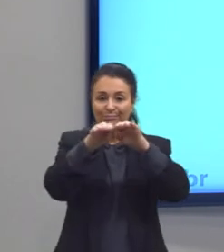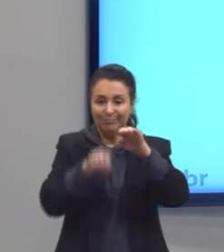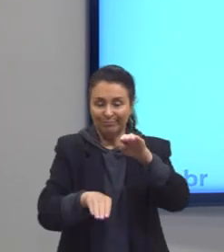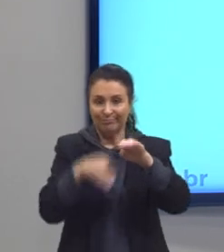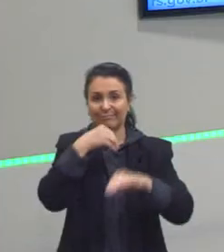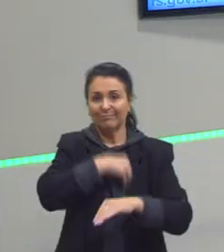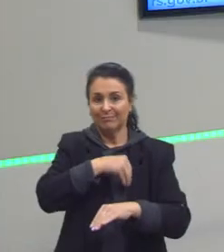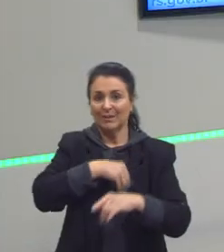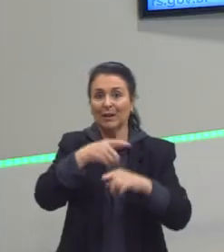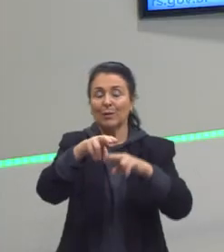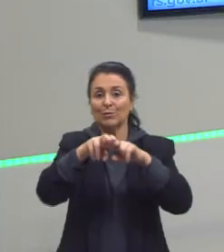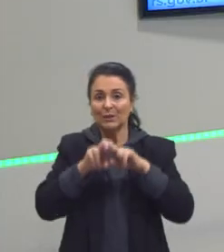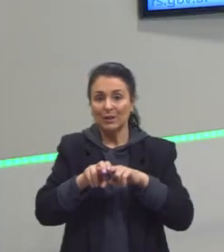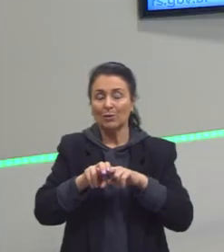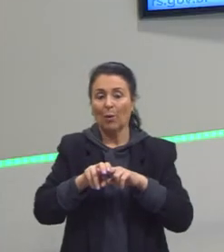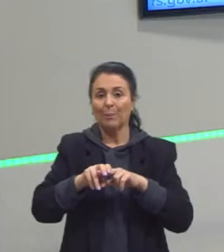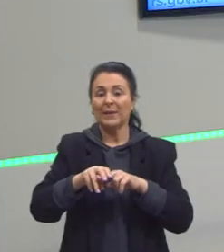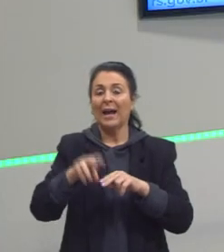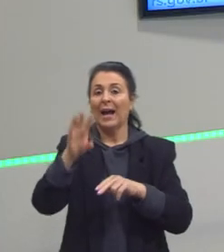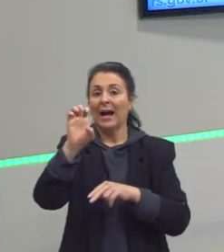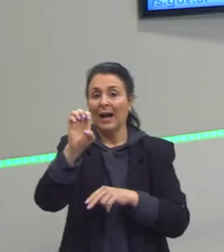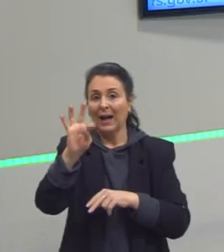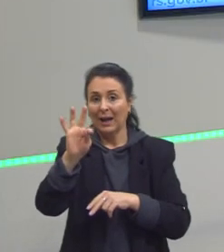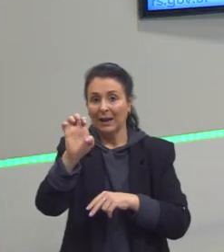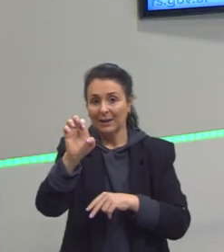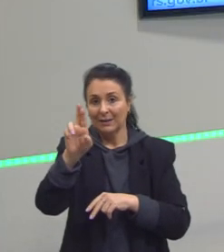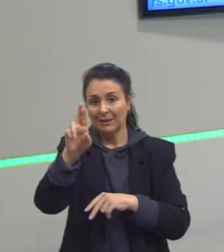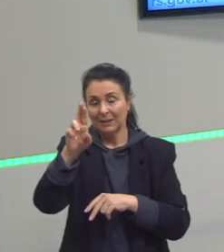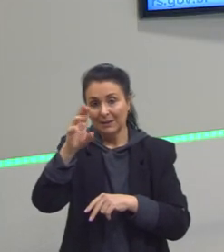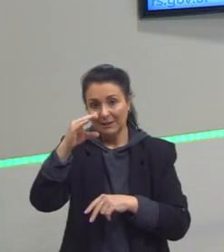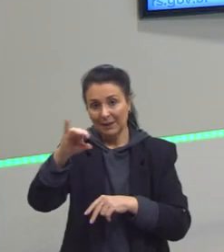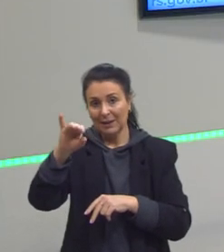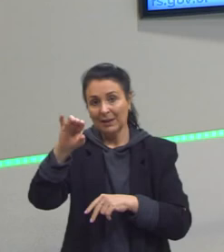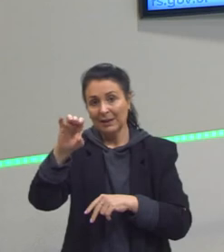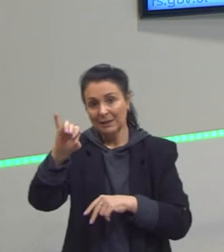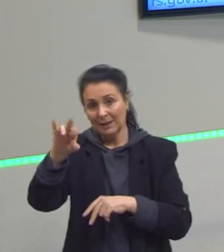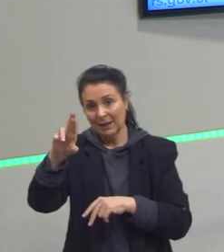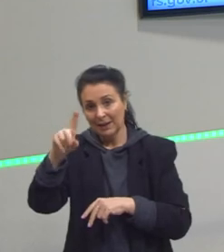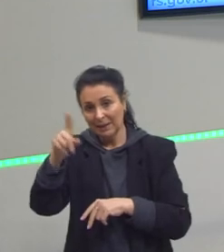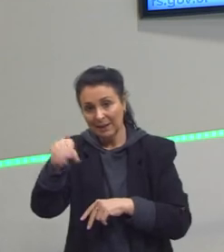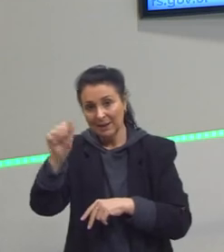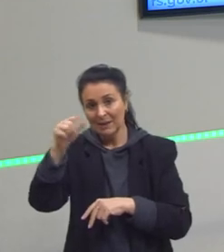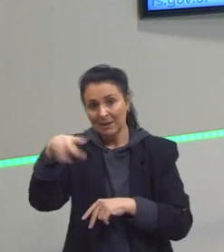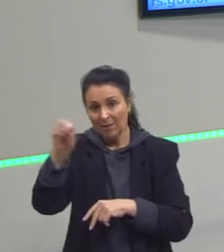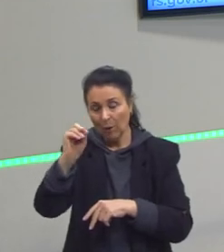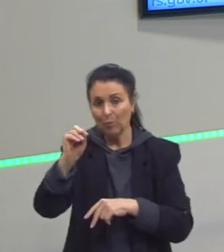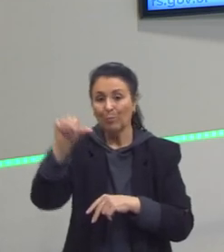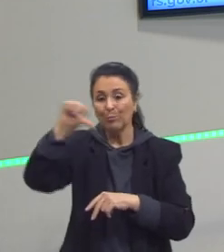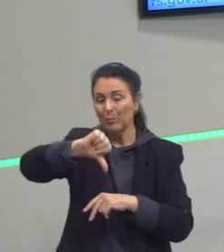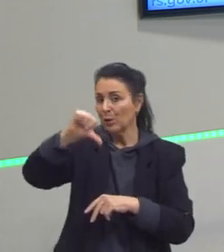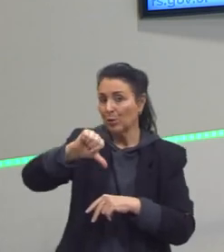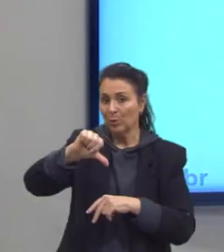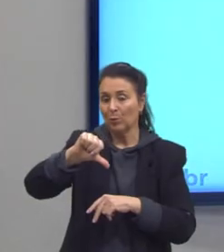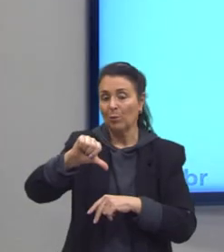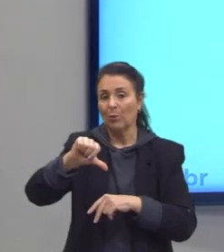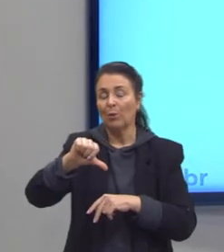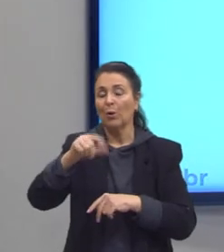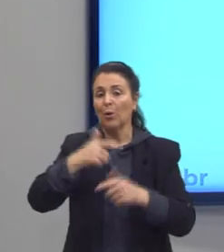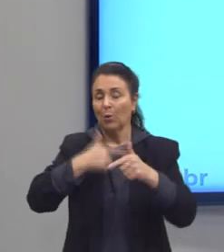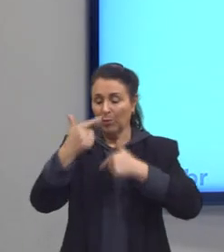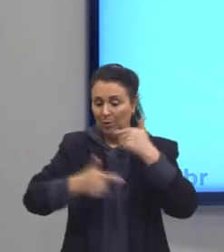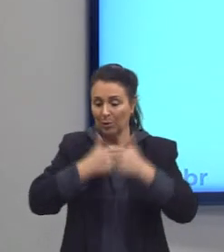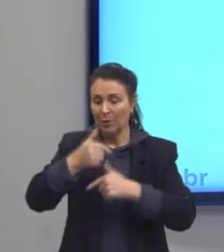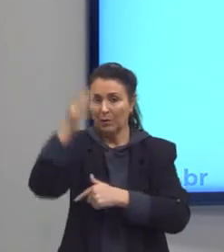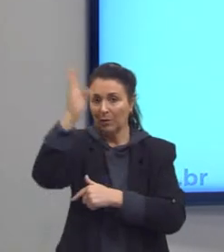eu chamo atenção no aspecto de que ele vai, continua produzindo essas desigualdades no Brasil. E